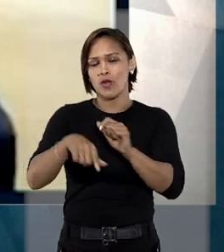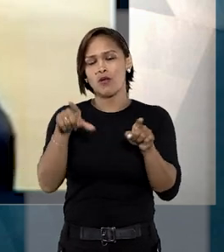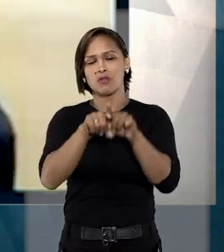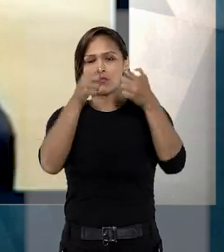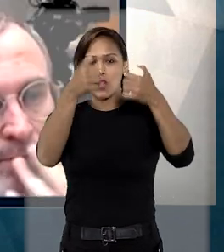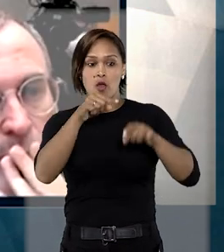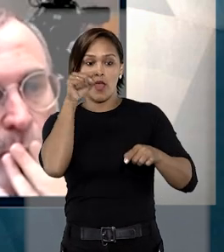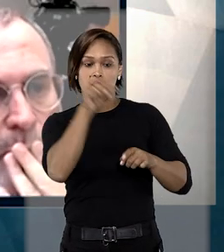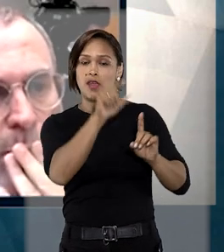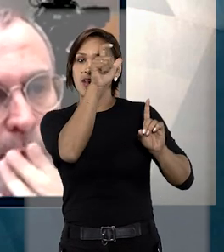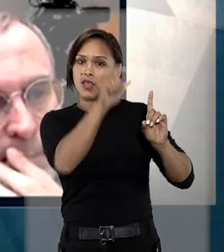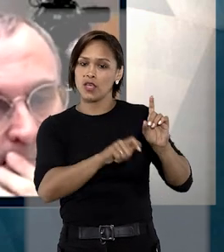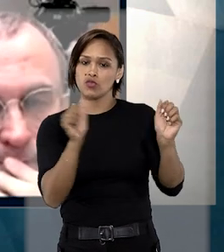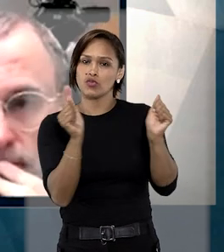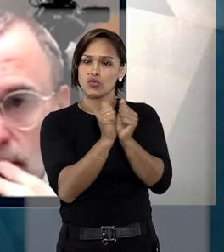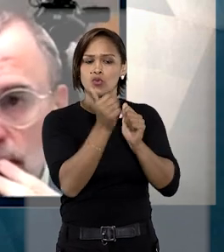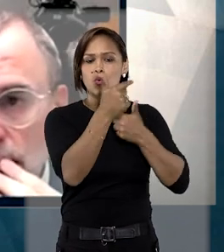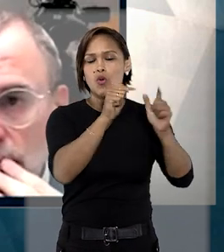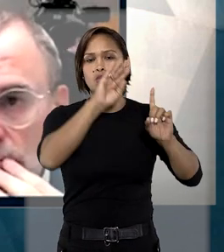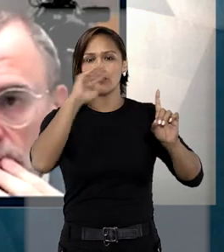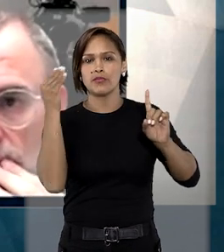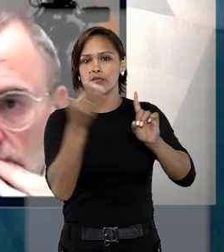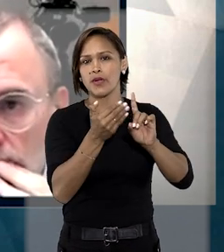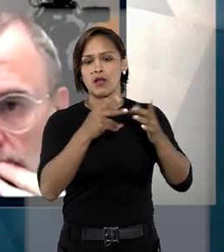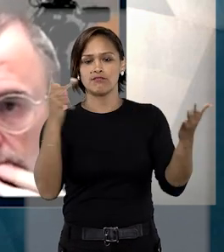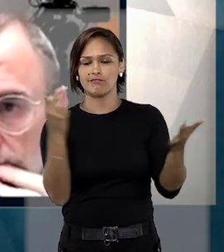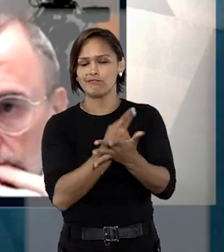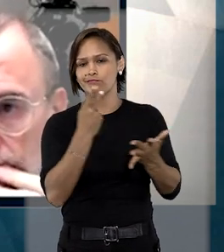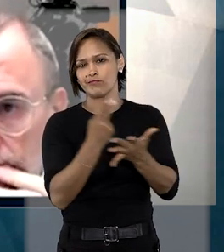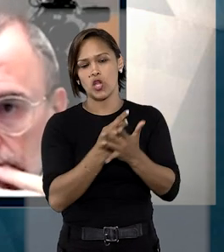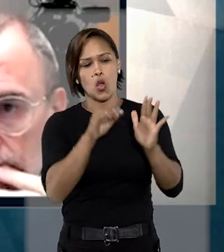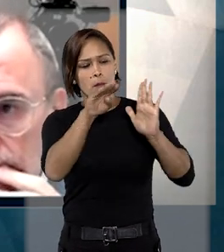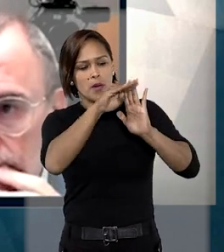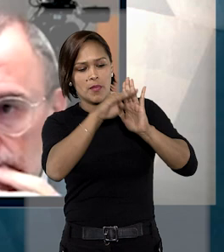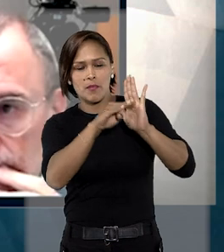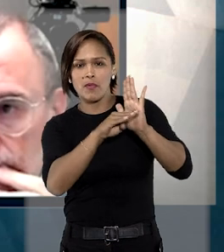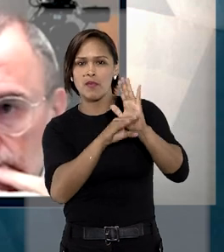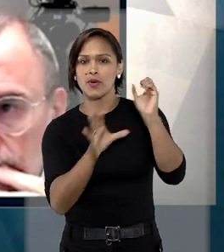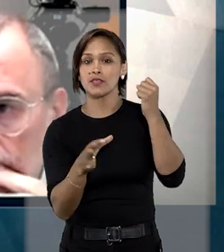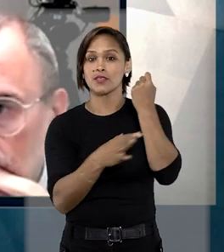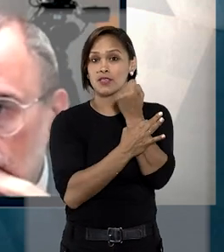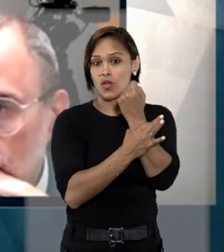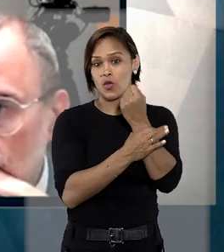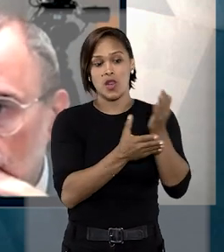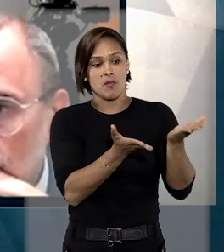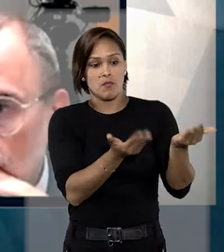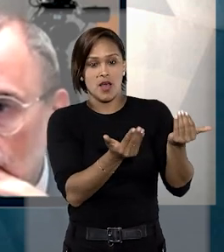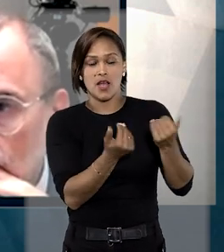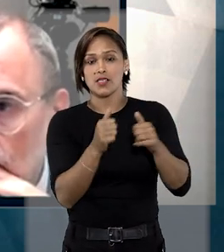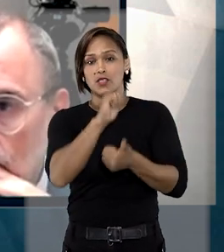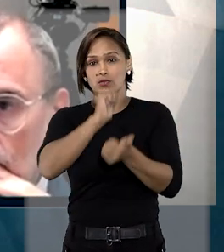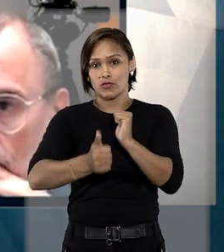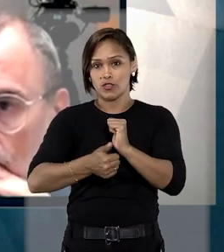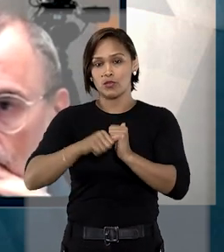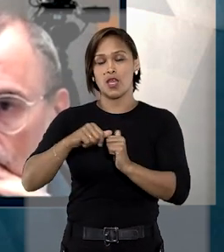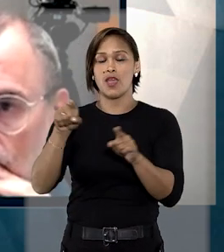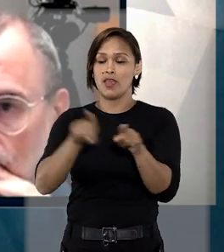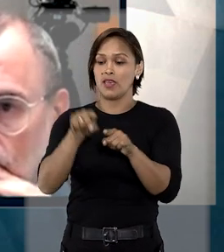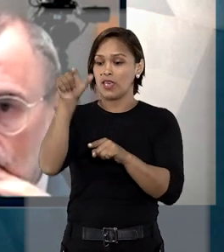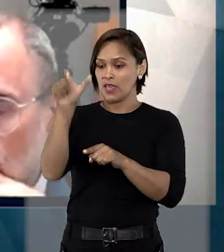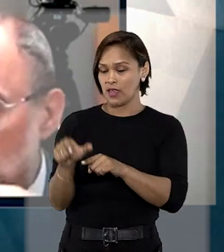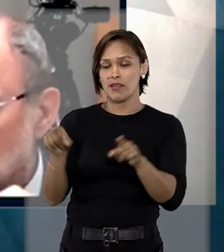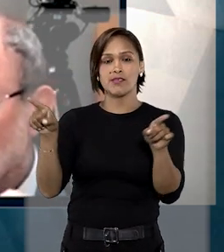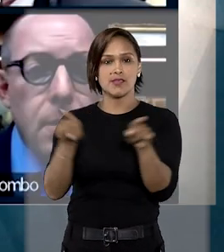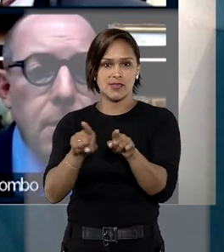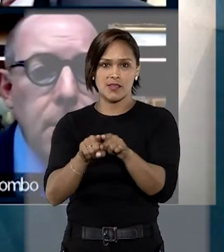de que ele, em conjunto com os correus, negligenciou as medidas de segurança das categorias de base do time e que eles